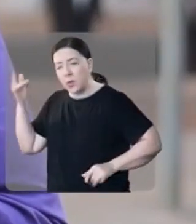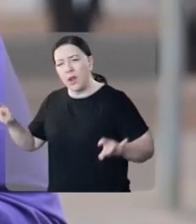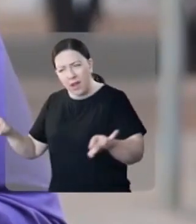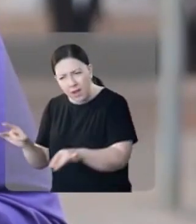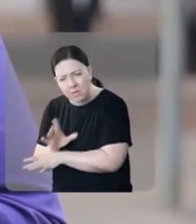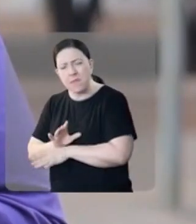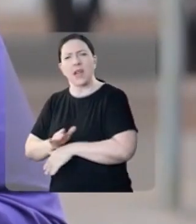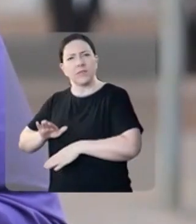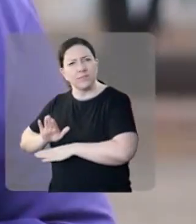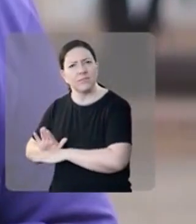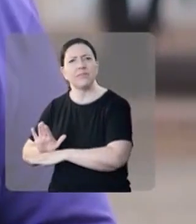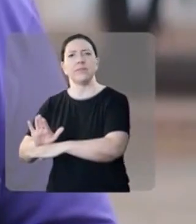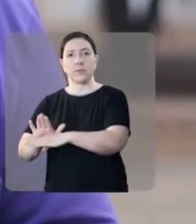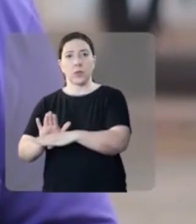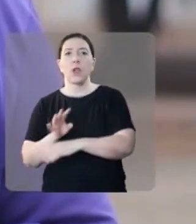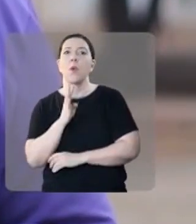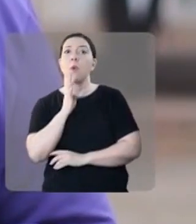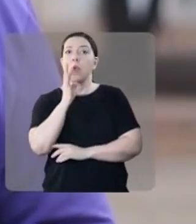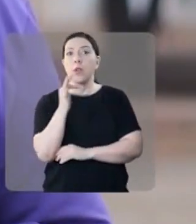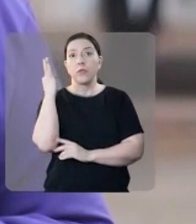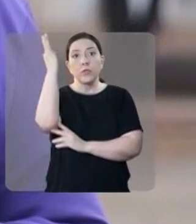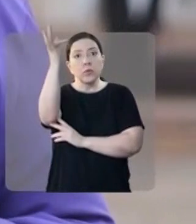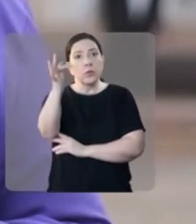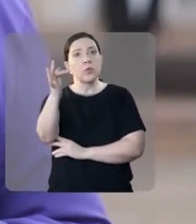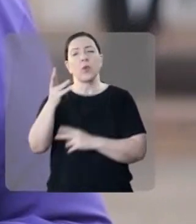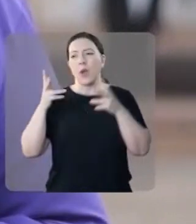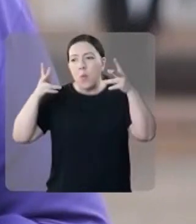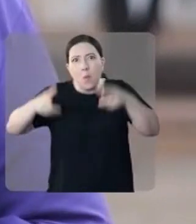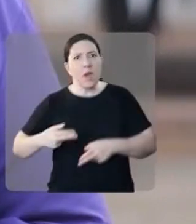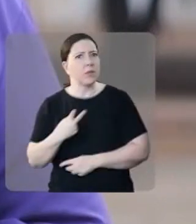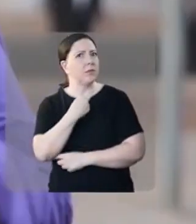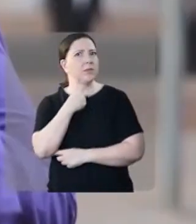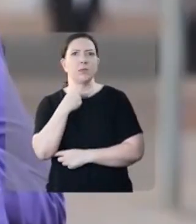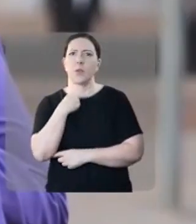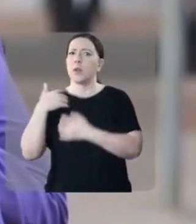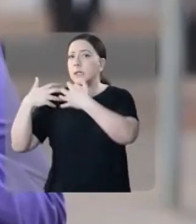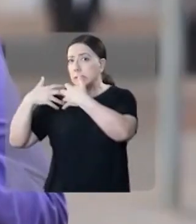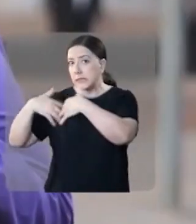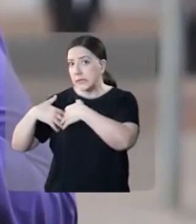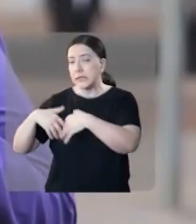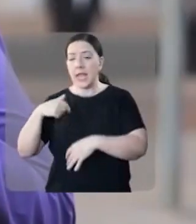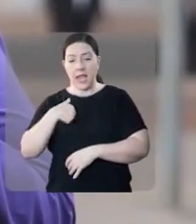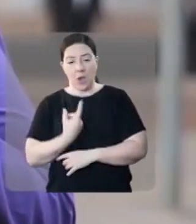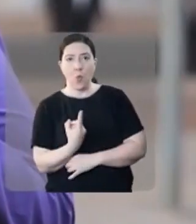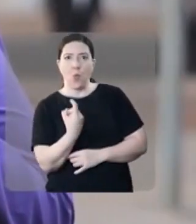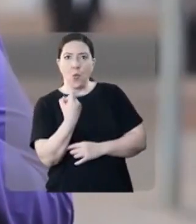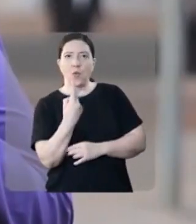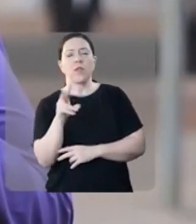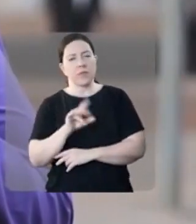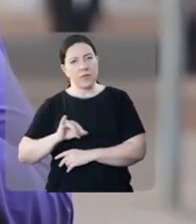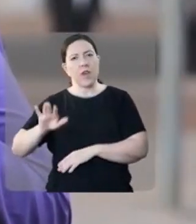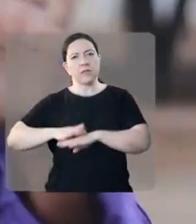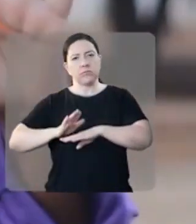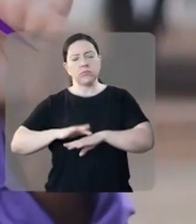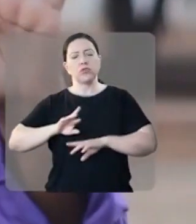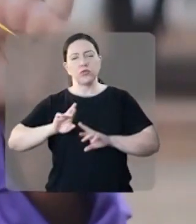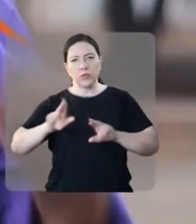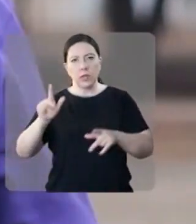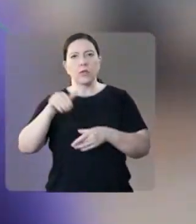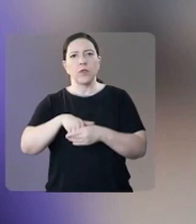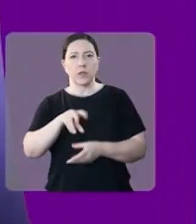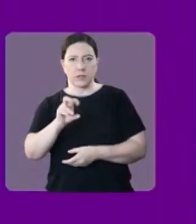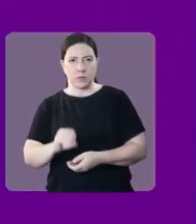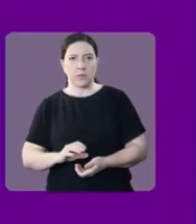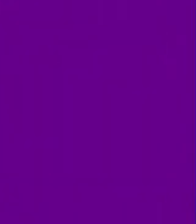mais necessitadas. Os próximos quatro anos não devem mais ser iguais. Pense nisso, sou a única que fará diferente. Vote 50.